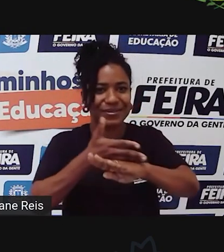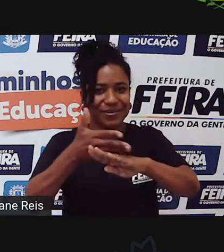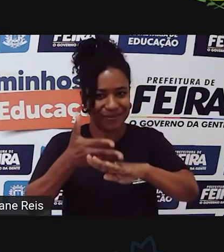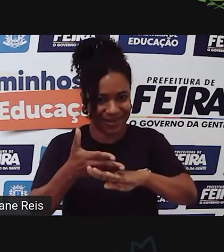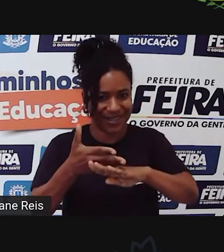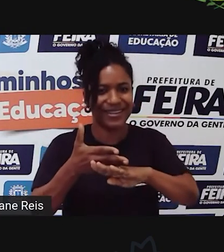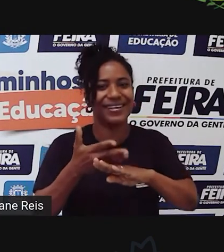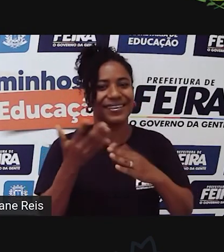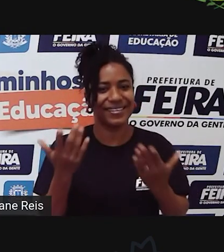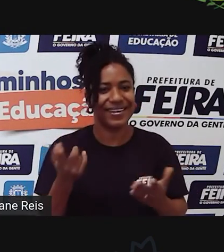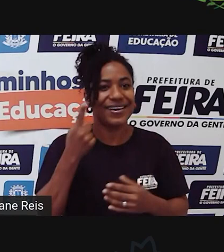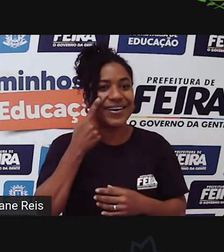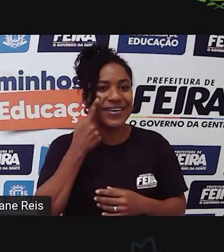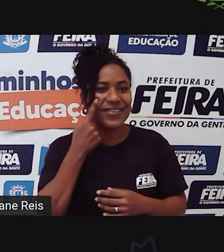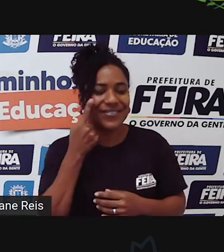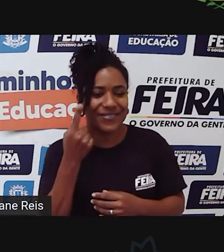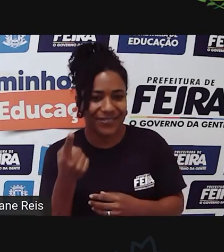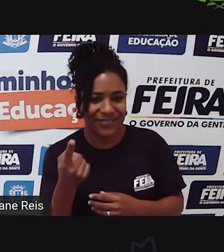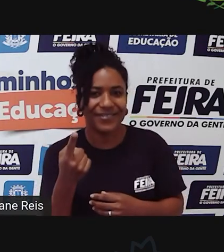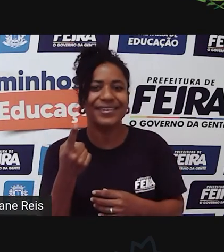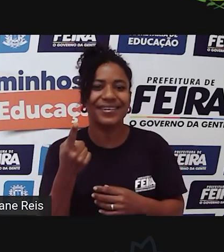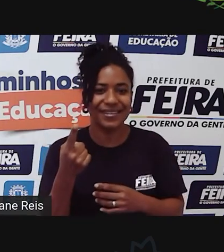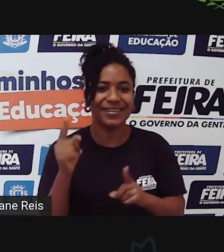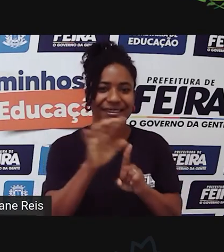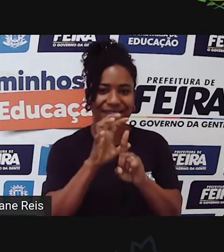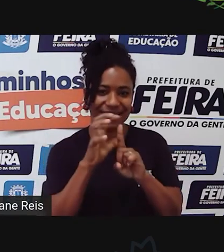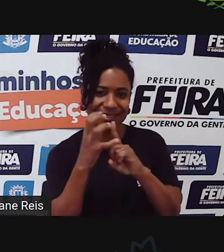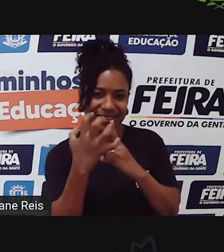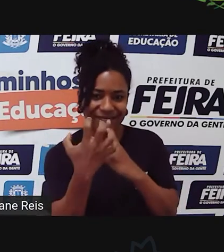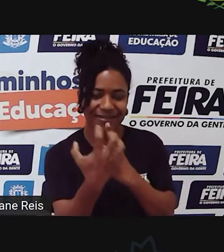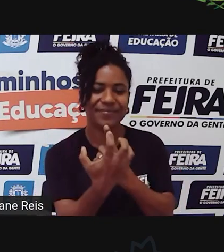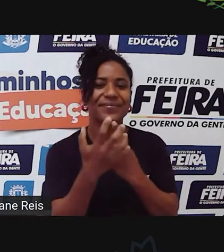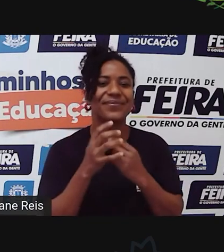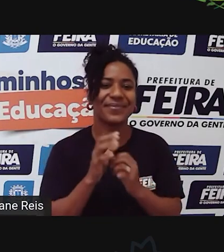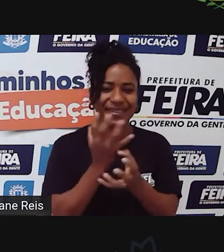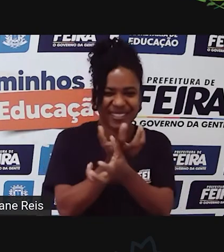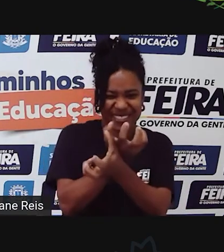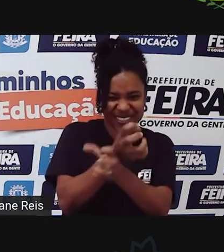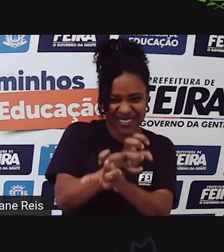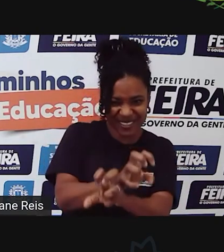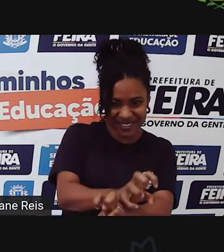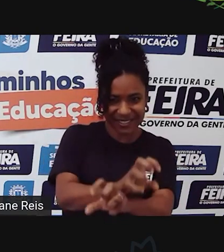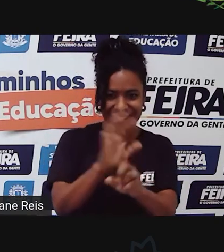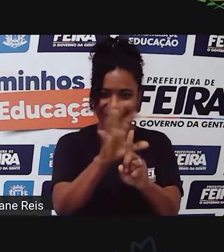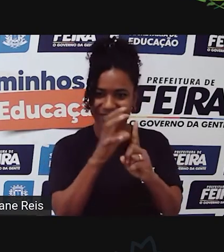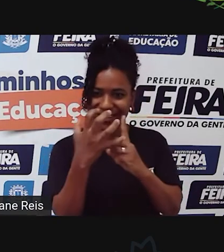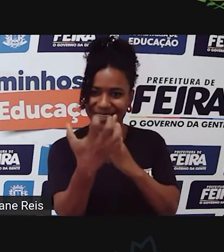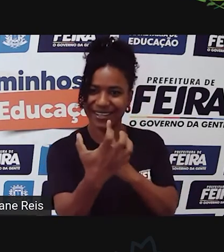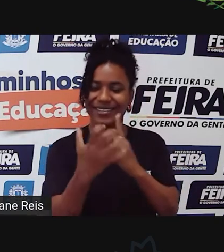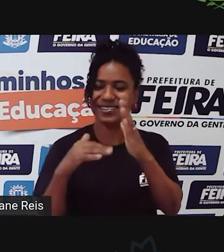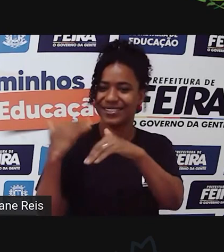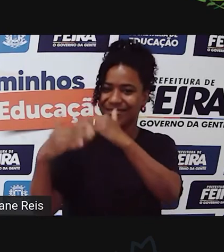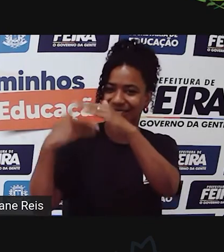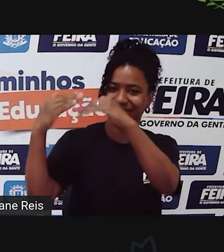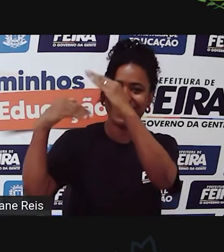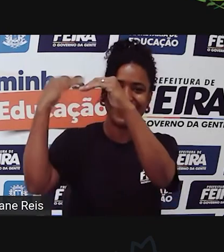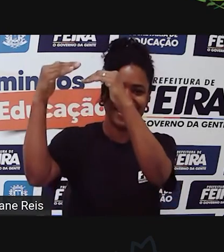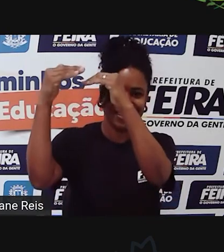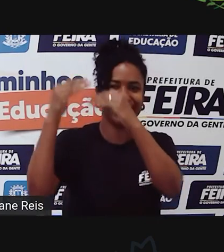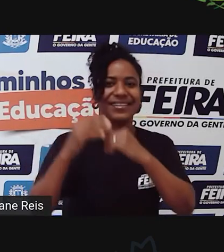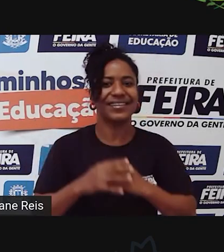vive e passa por esse momento, né, de seca e com maestria e crescendo e desenvolvendo, então,